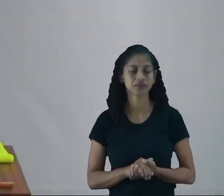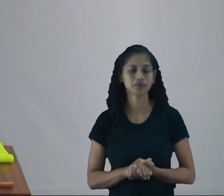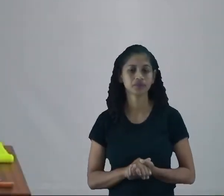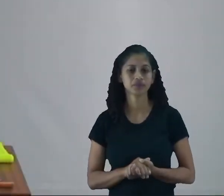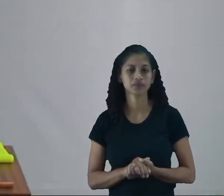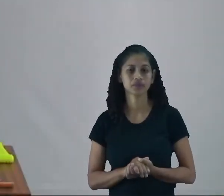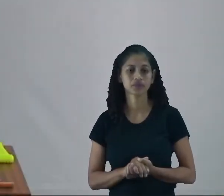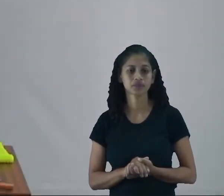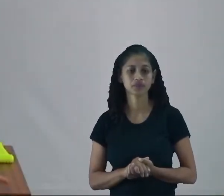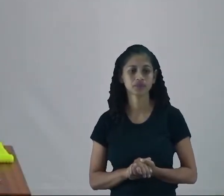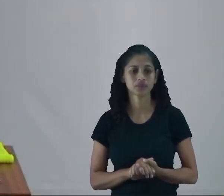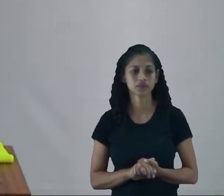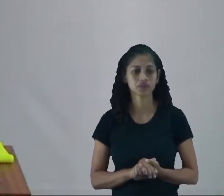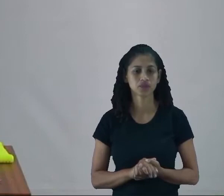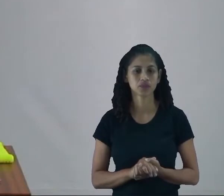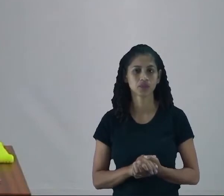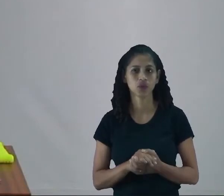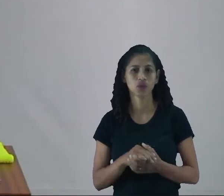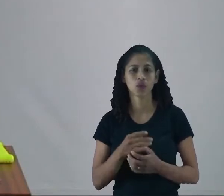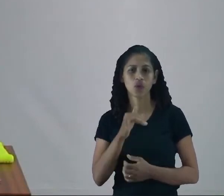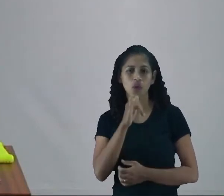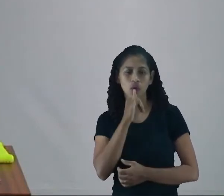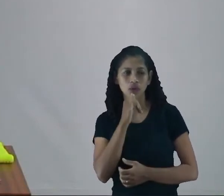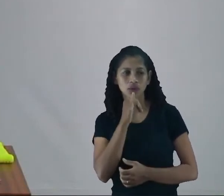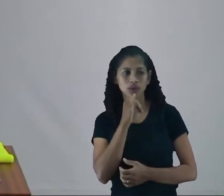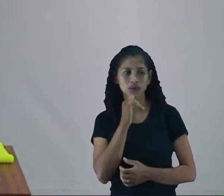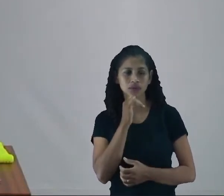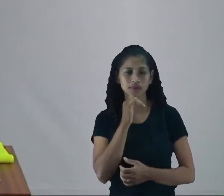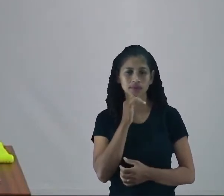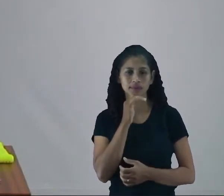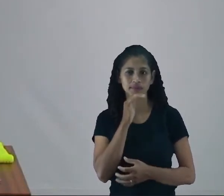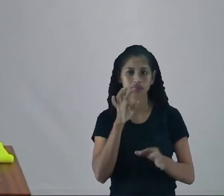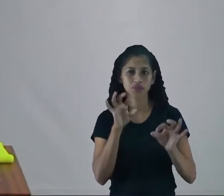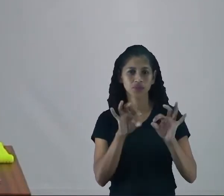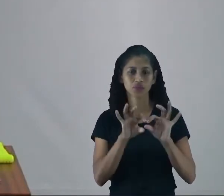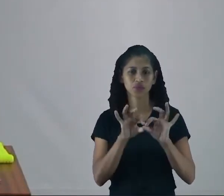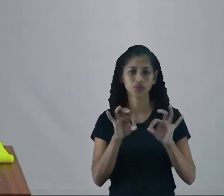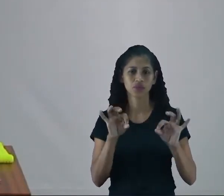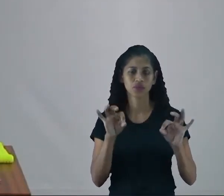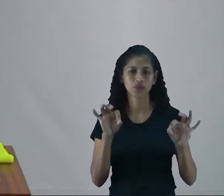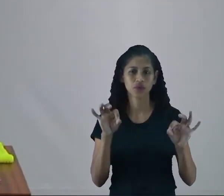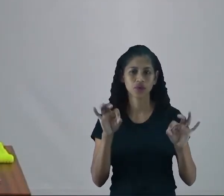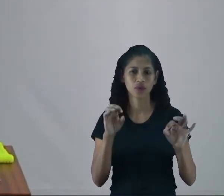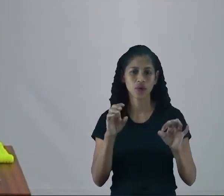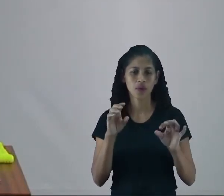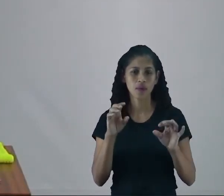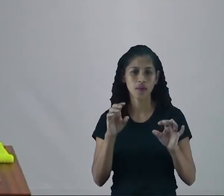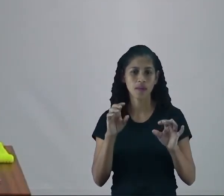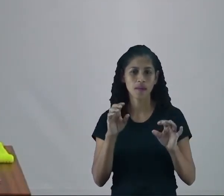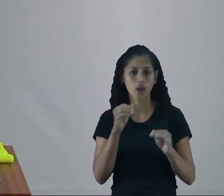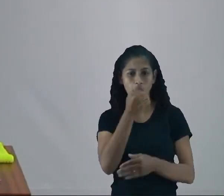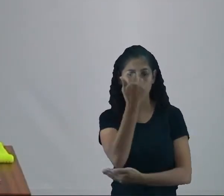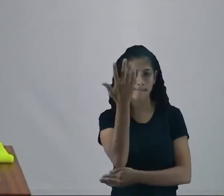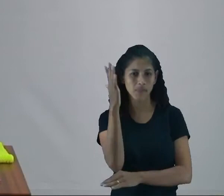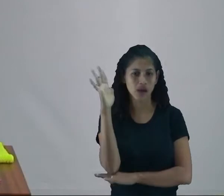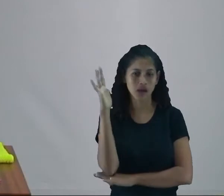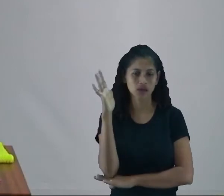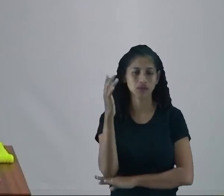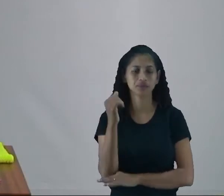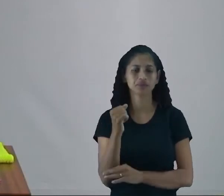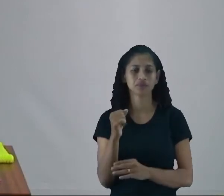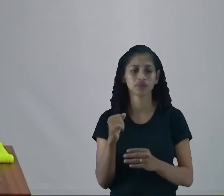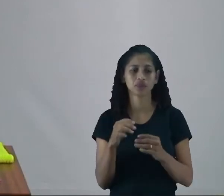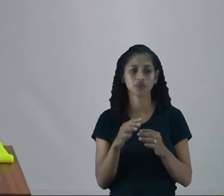Já esses objetos, como por exemplo, essa varinha aqui, né? Por ela não ser maleável, nós podemos